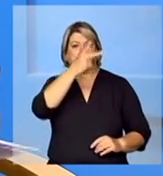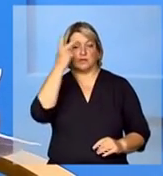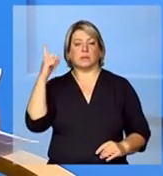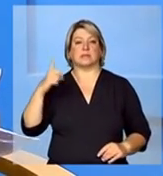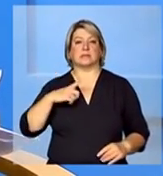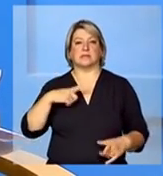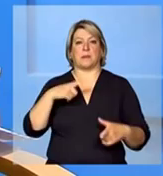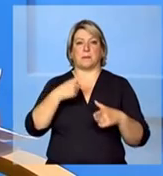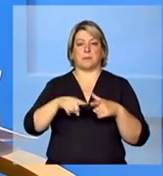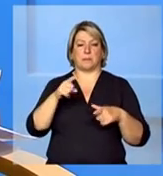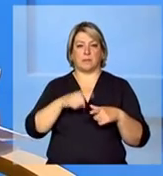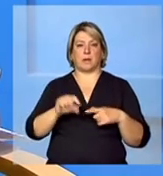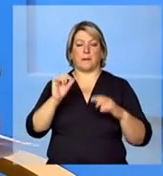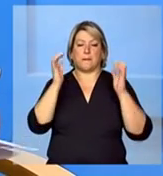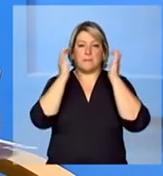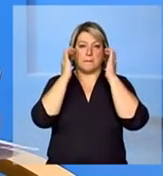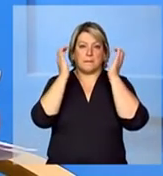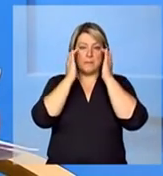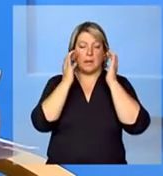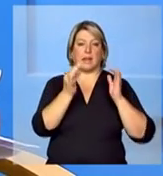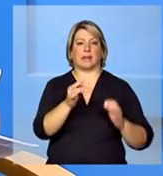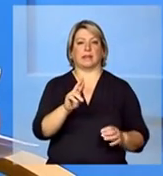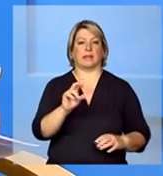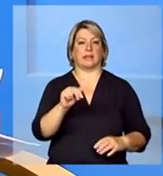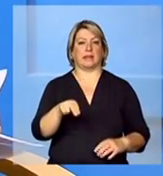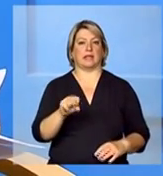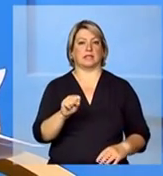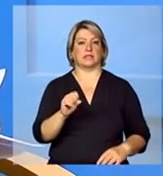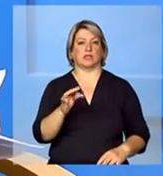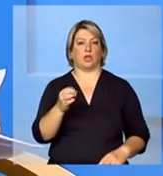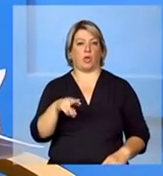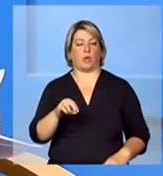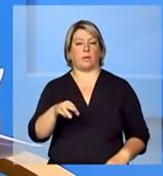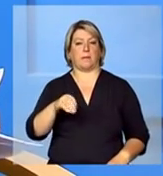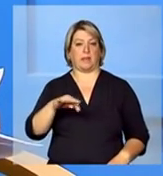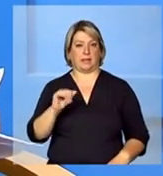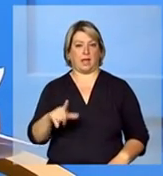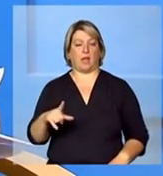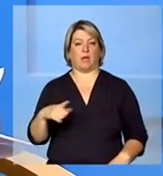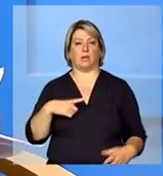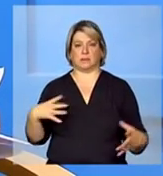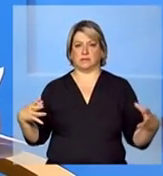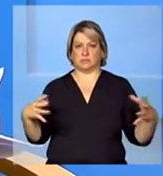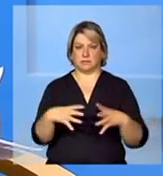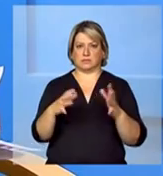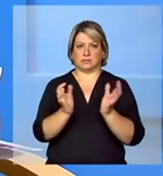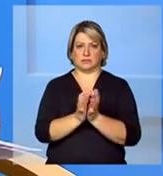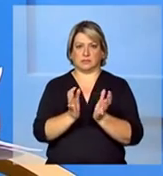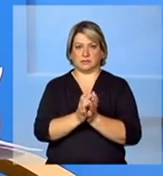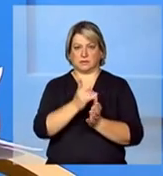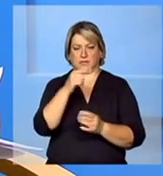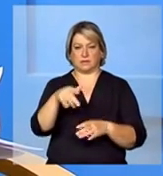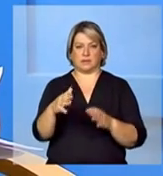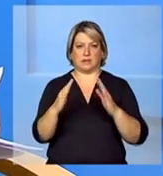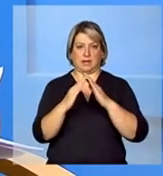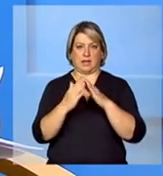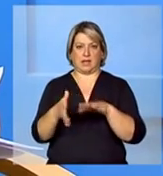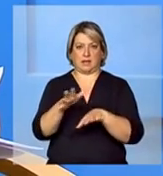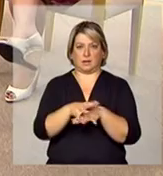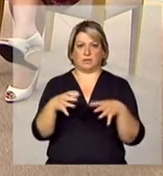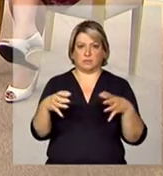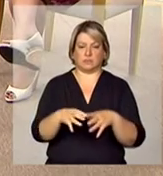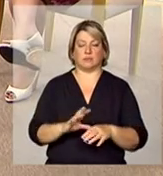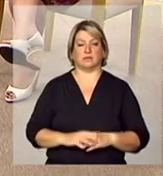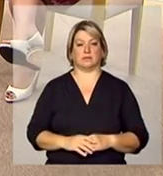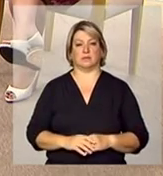com transtorno mental associado também estão incluídos dentro do público alvo da residência inclusiva? Bom,